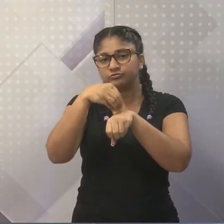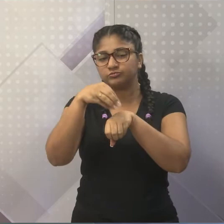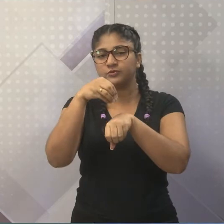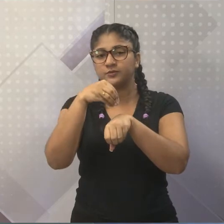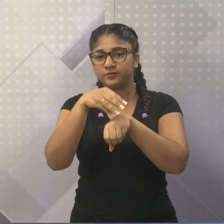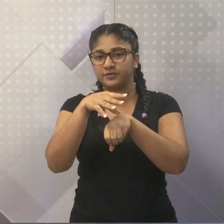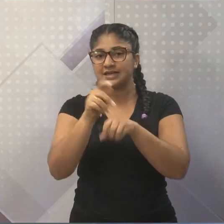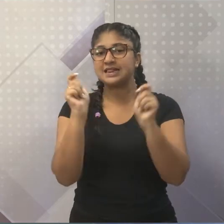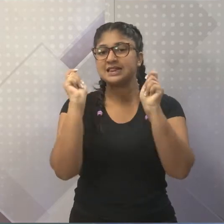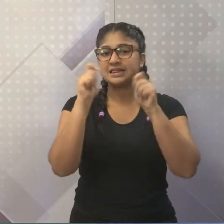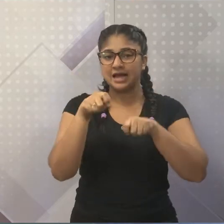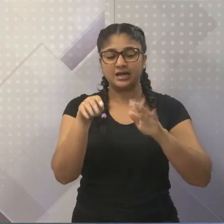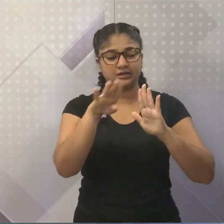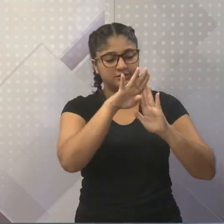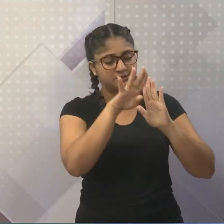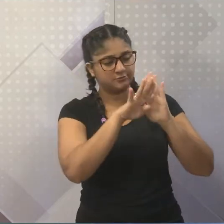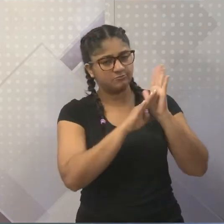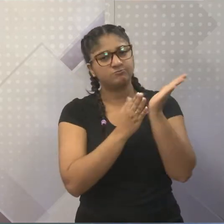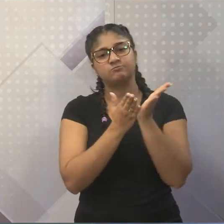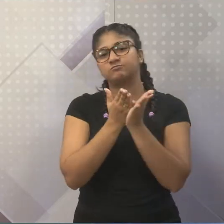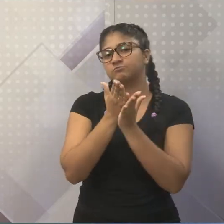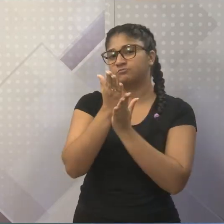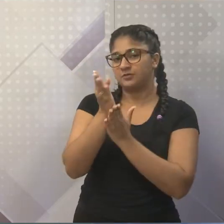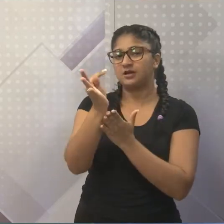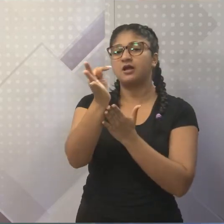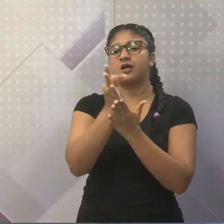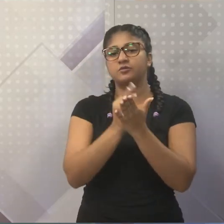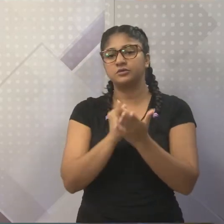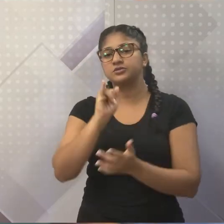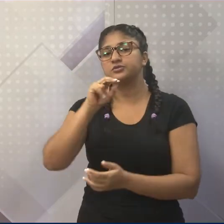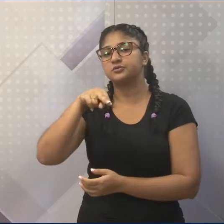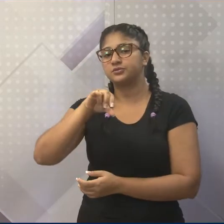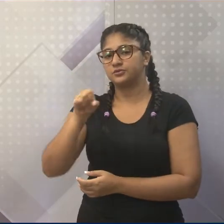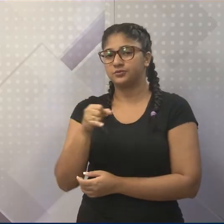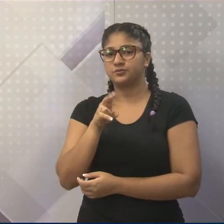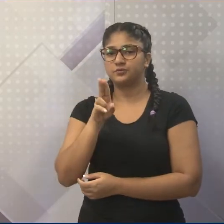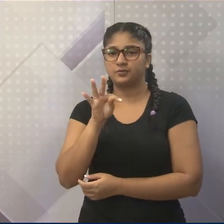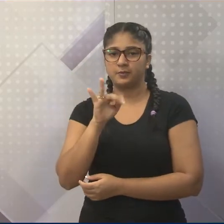com que você siga aqueles passos. E isso é um texto injuntivo.